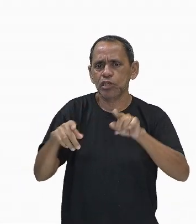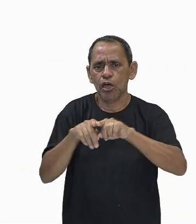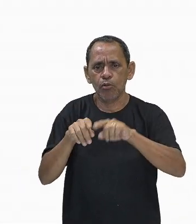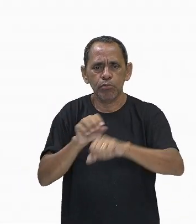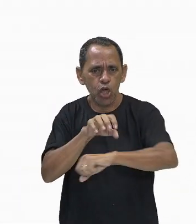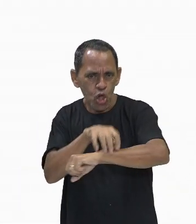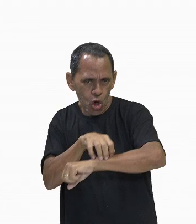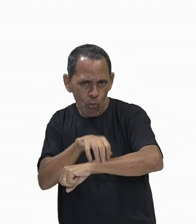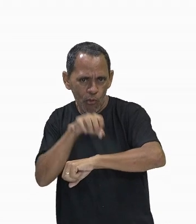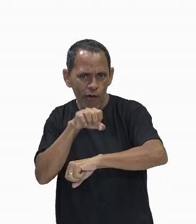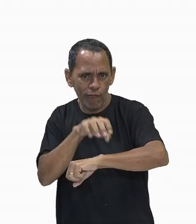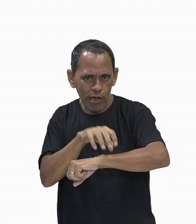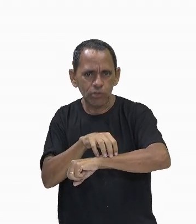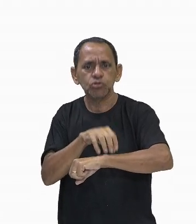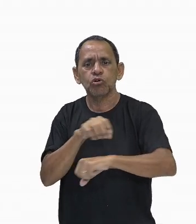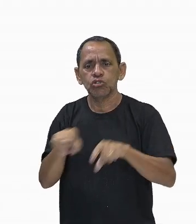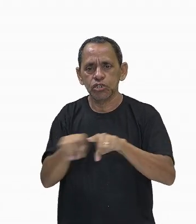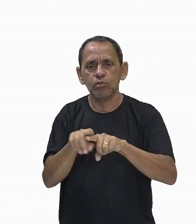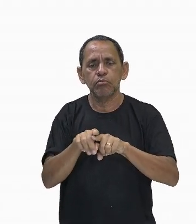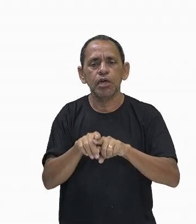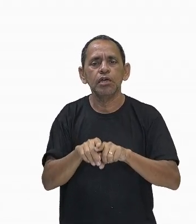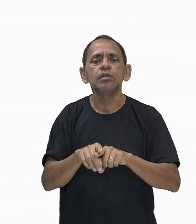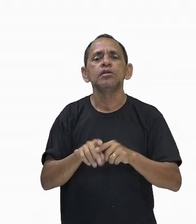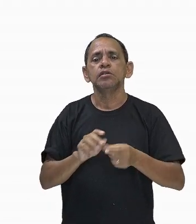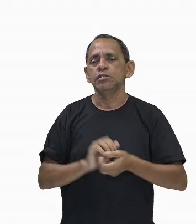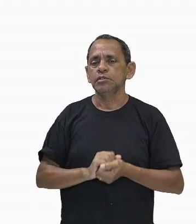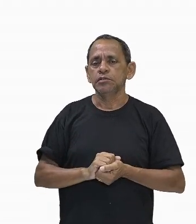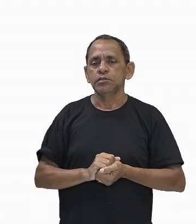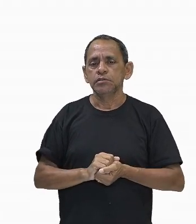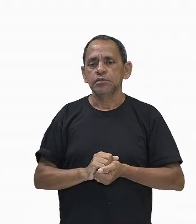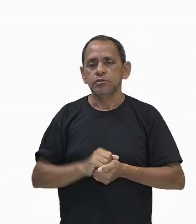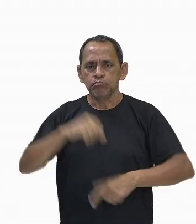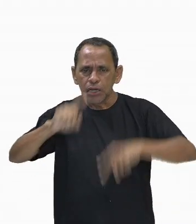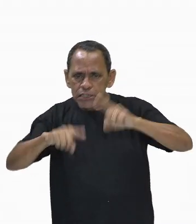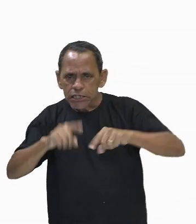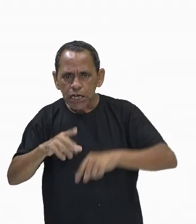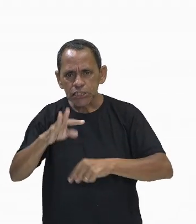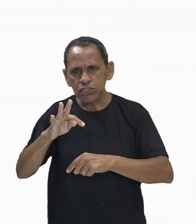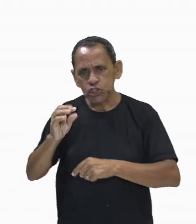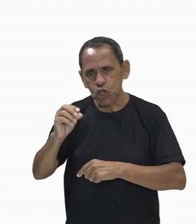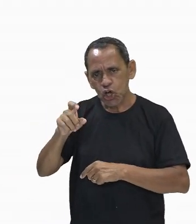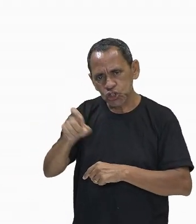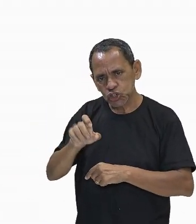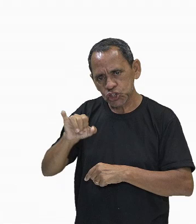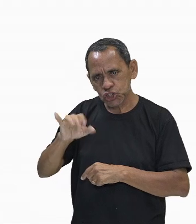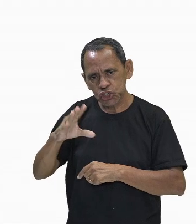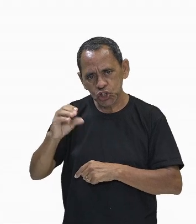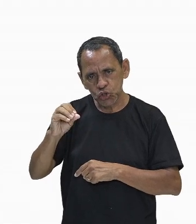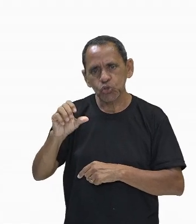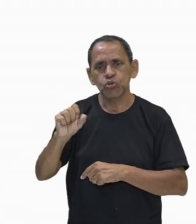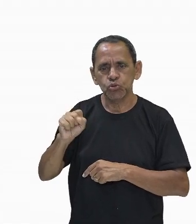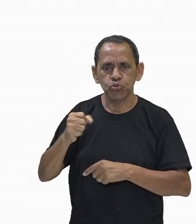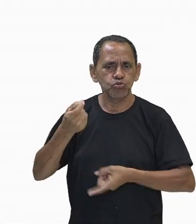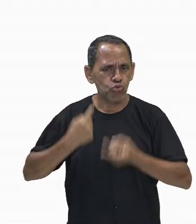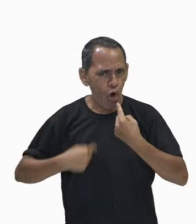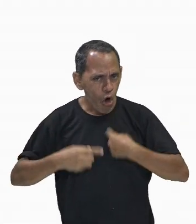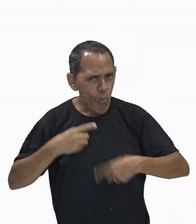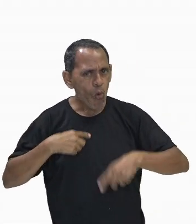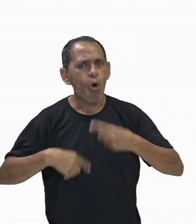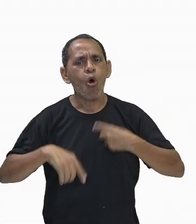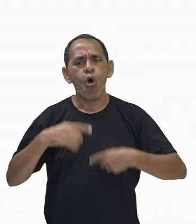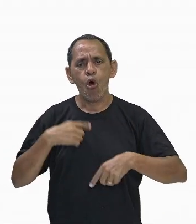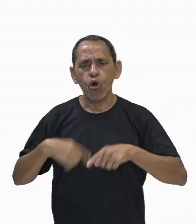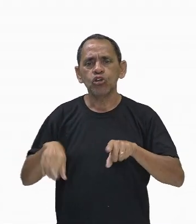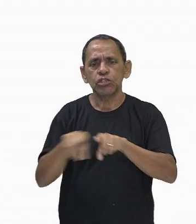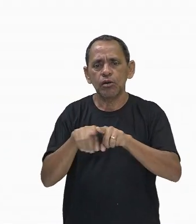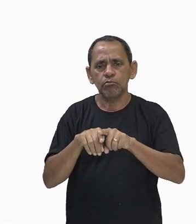e exposição a toxinas. Nós temos também os fatores hormônios, onde algumas doenças